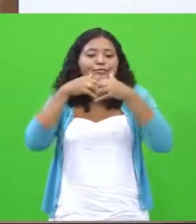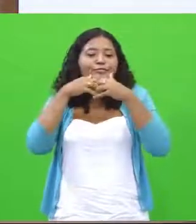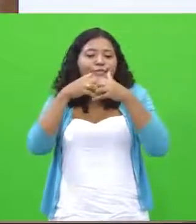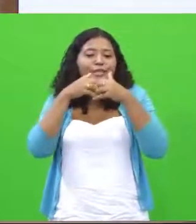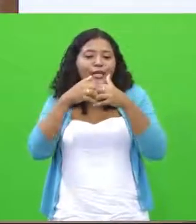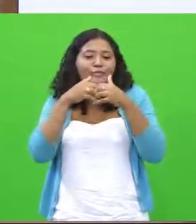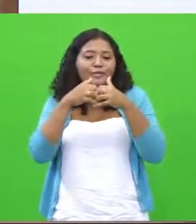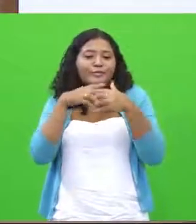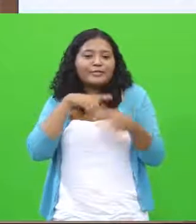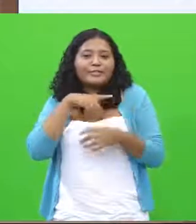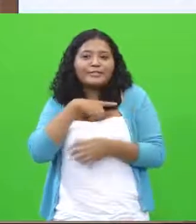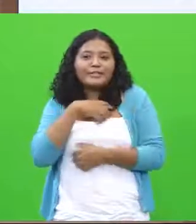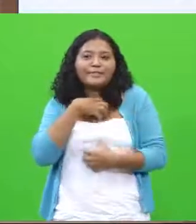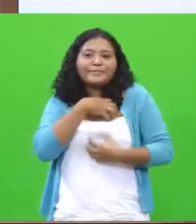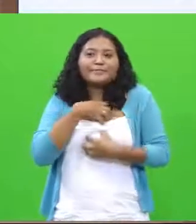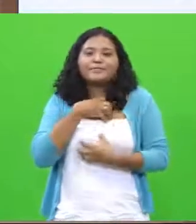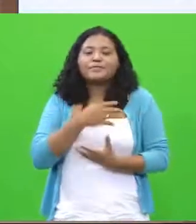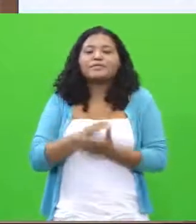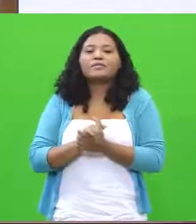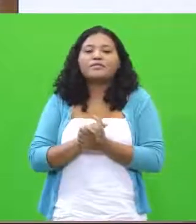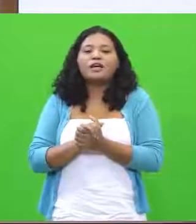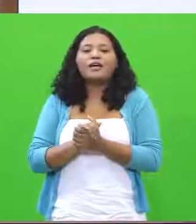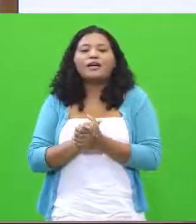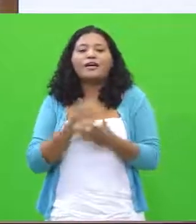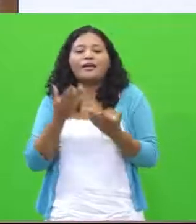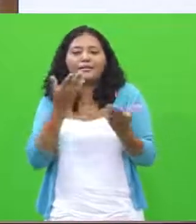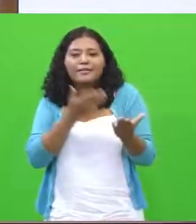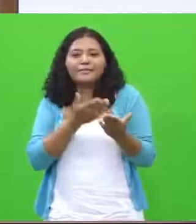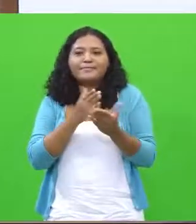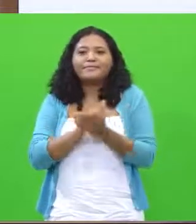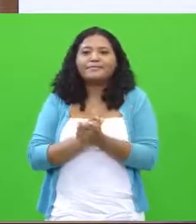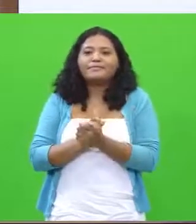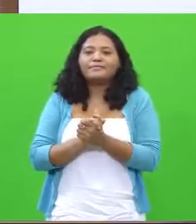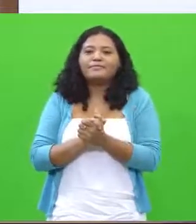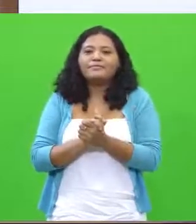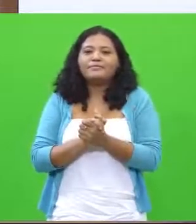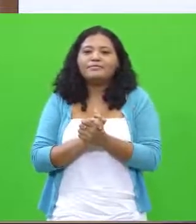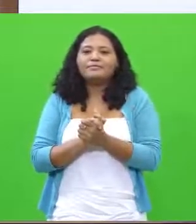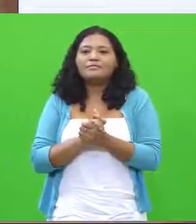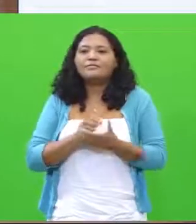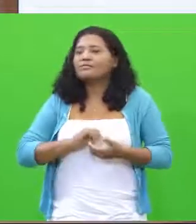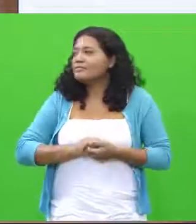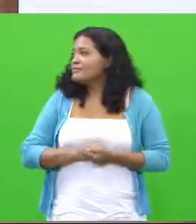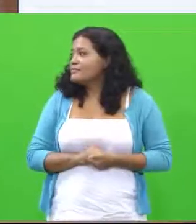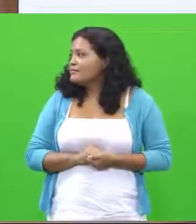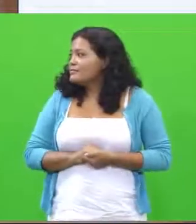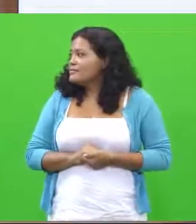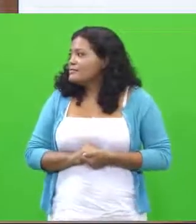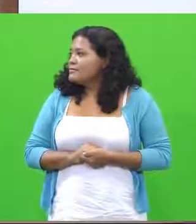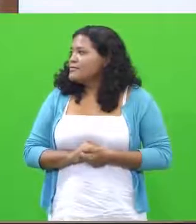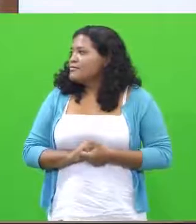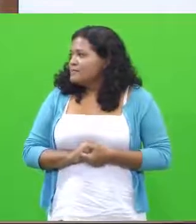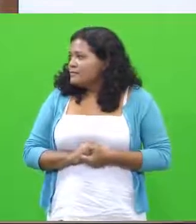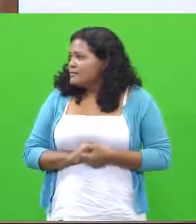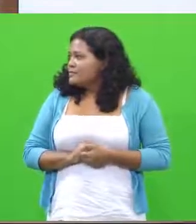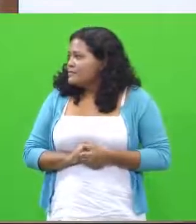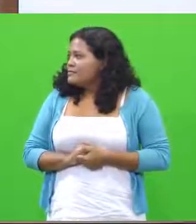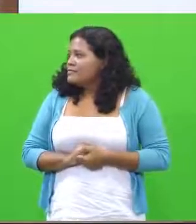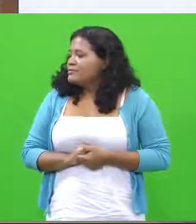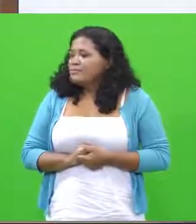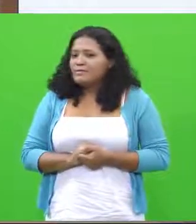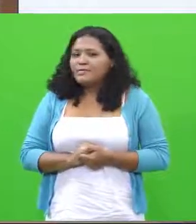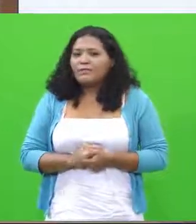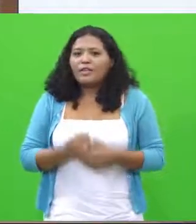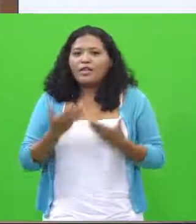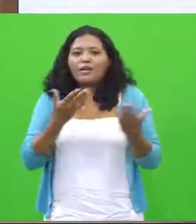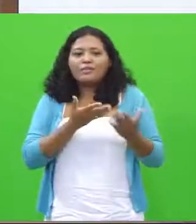é o cérebro que tem mais bom, aí é questionável mas é pra uma próxima oportunidade fica aqui por exemplo